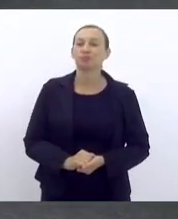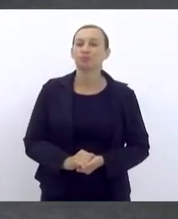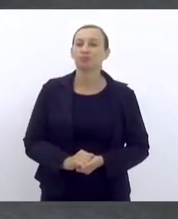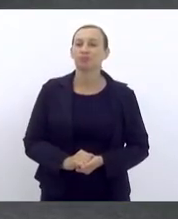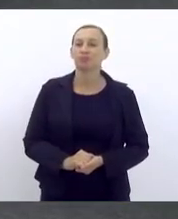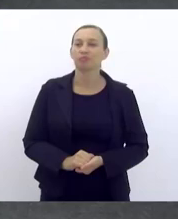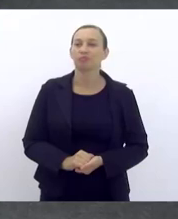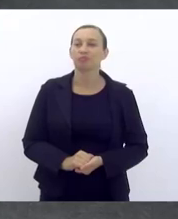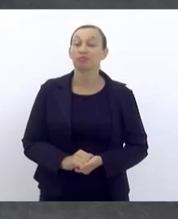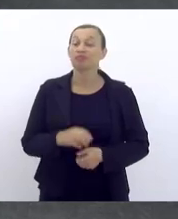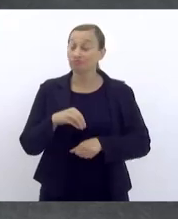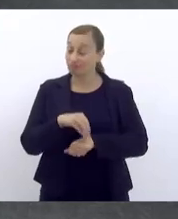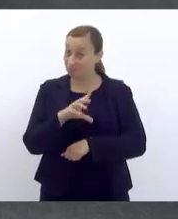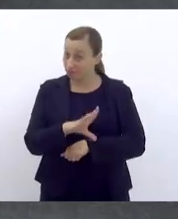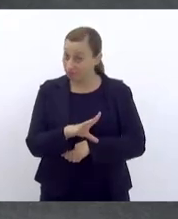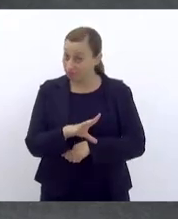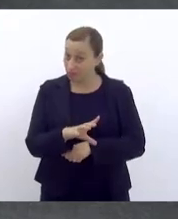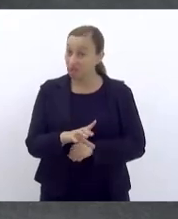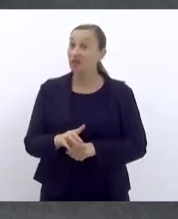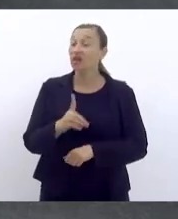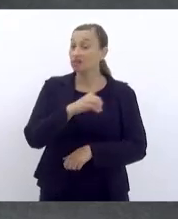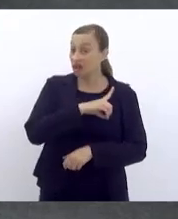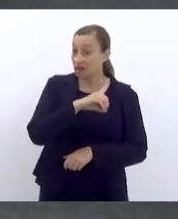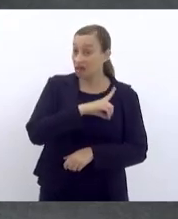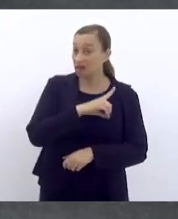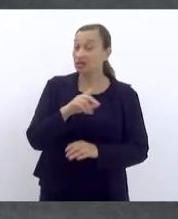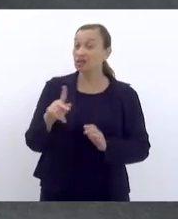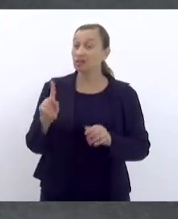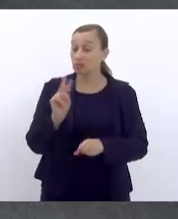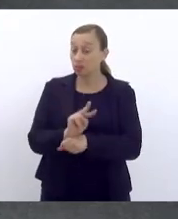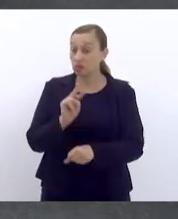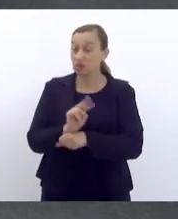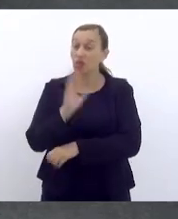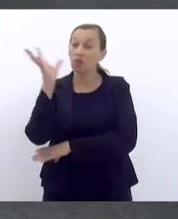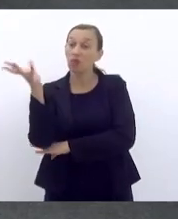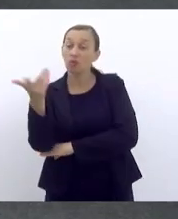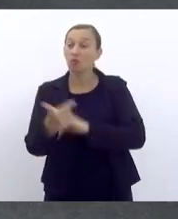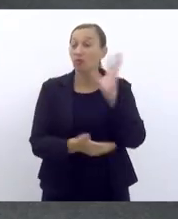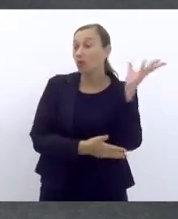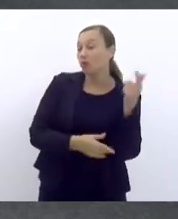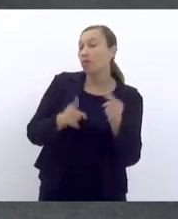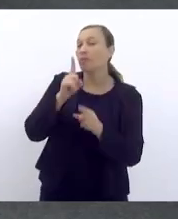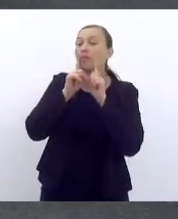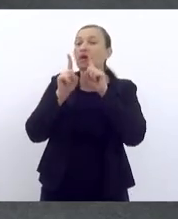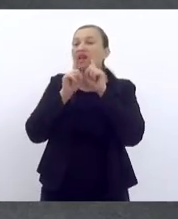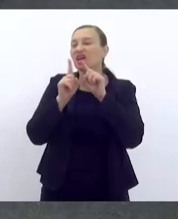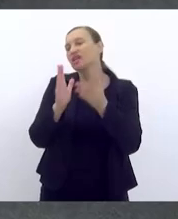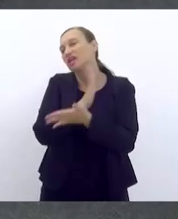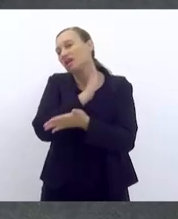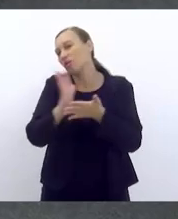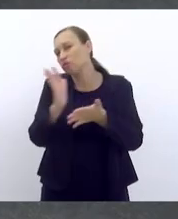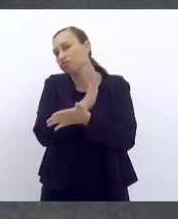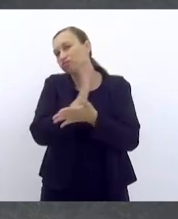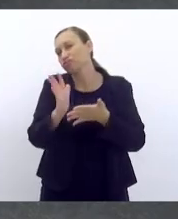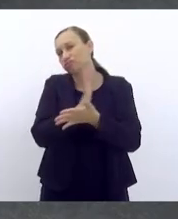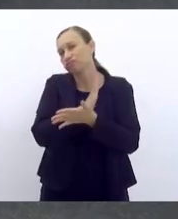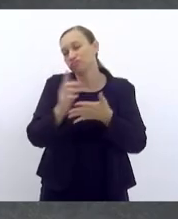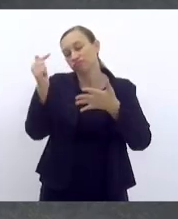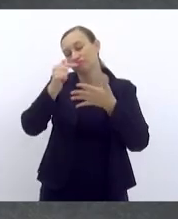pela indicação da Delegacia de Proteção ao Meio Ambiente. Maricá tem algumas questões que são importantes.